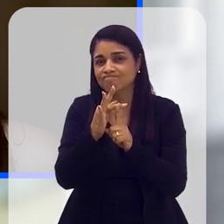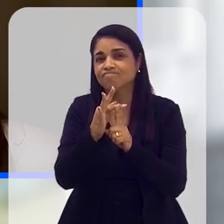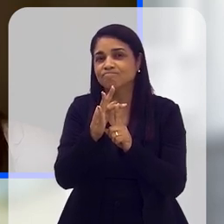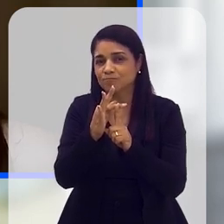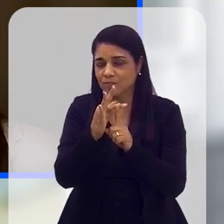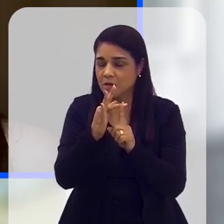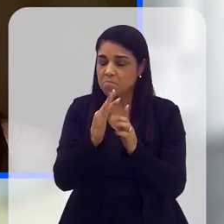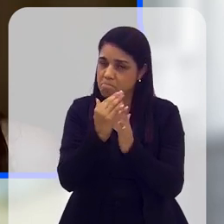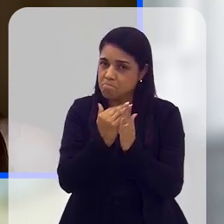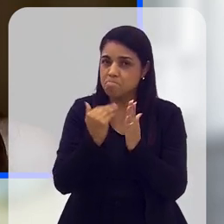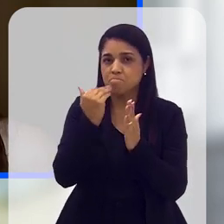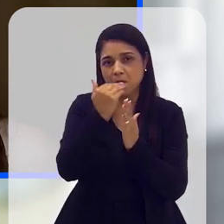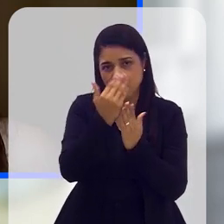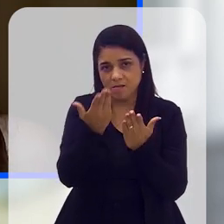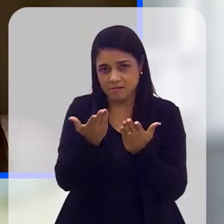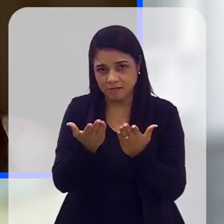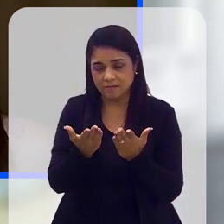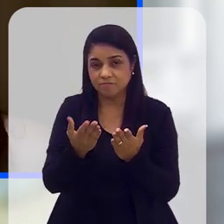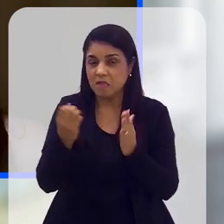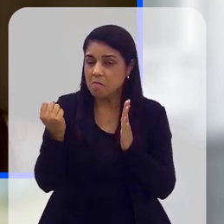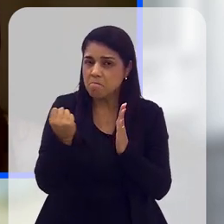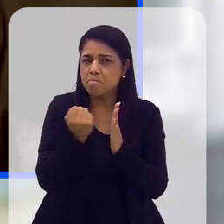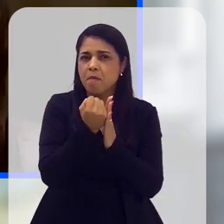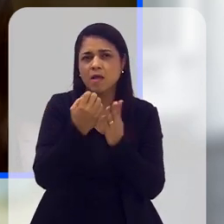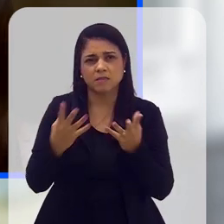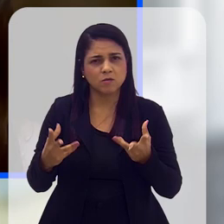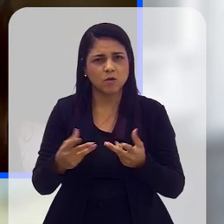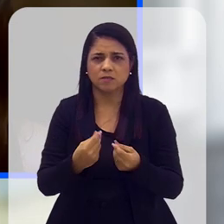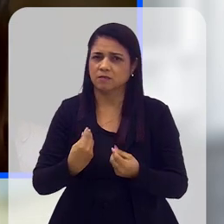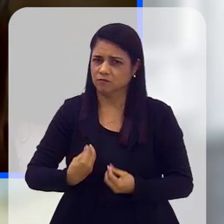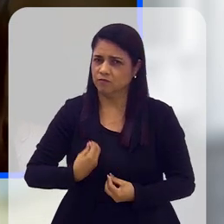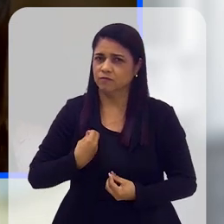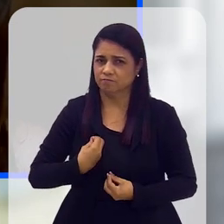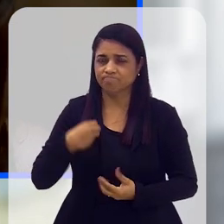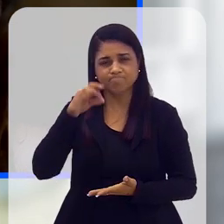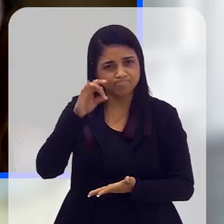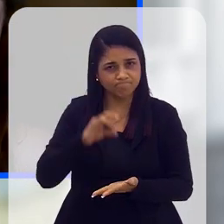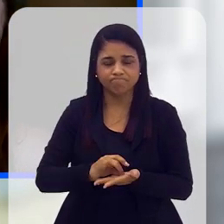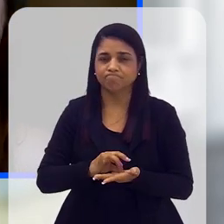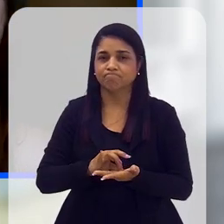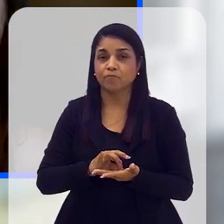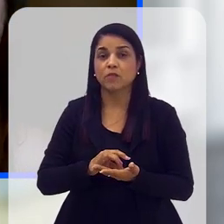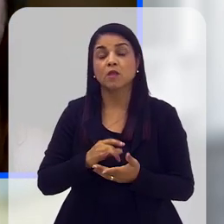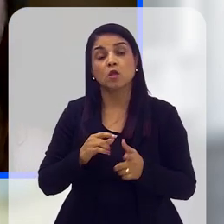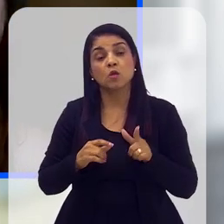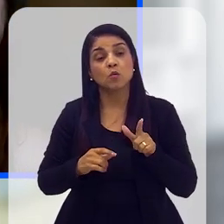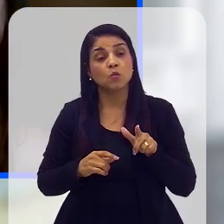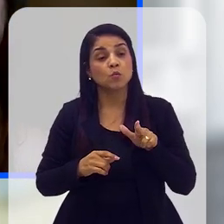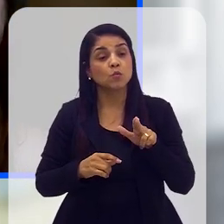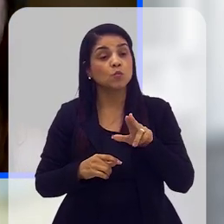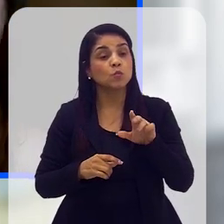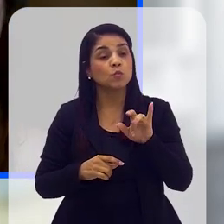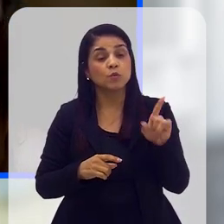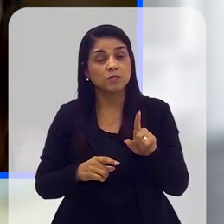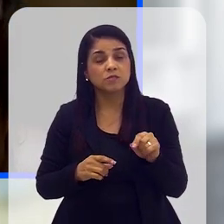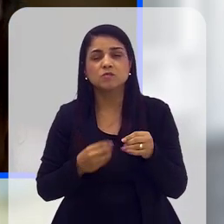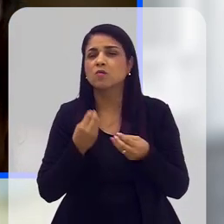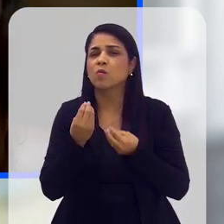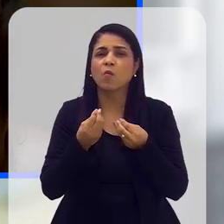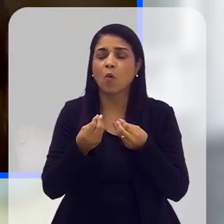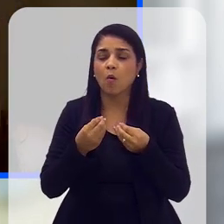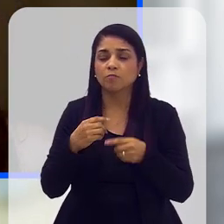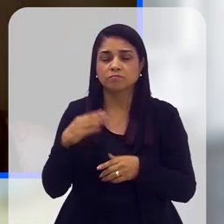comumente, passam a lidar com temperaturas ainda mais altas, e isso impacta diretamente a qualidade de vida. Luiz, como é que a gente pode